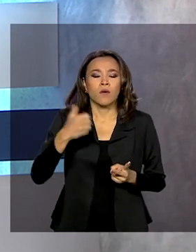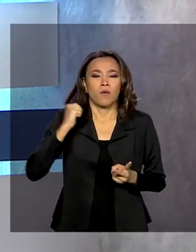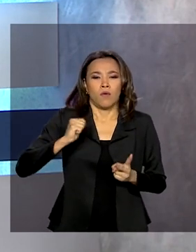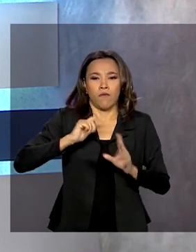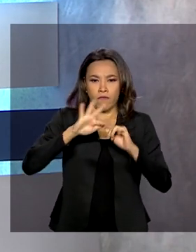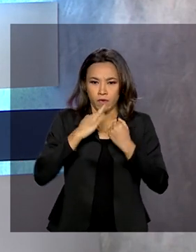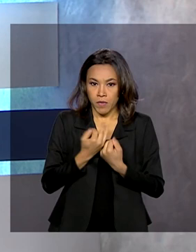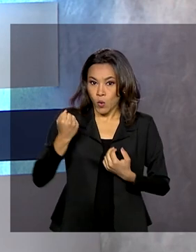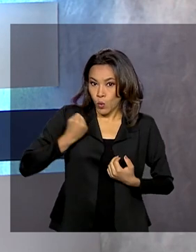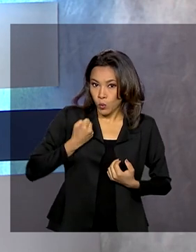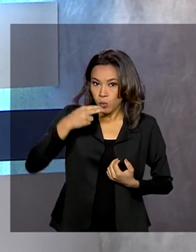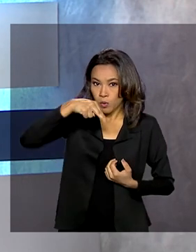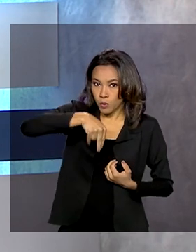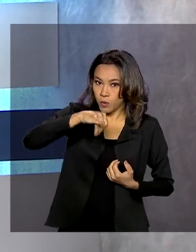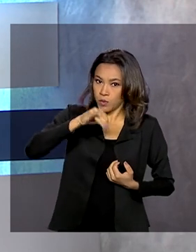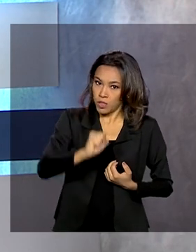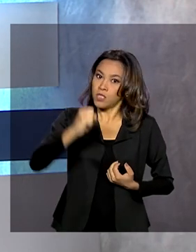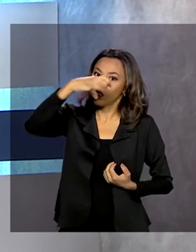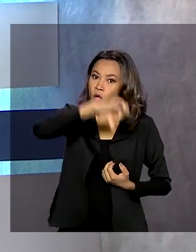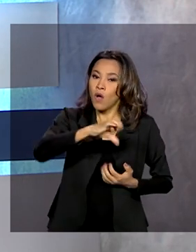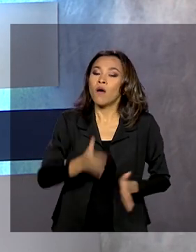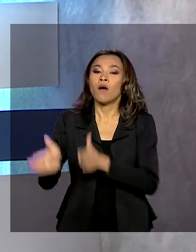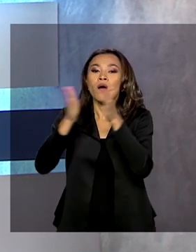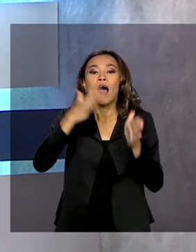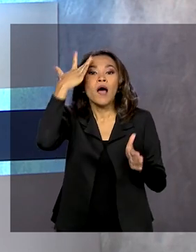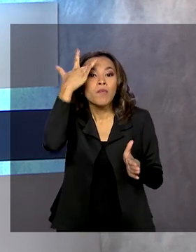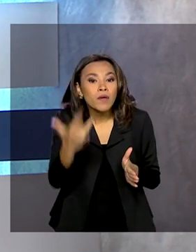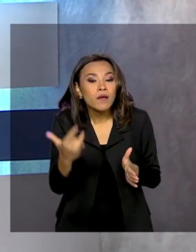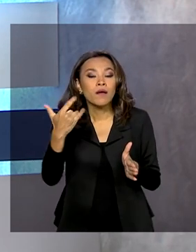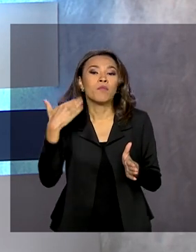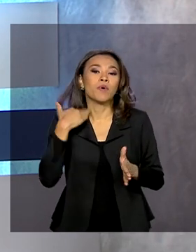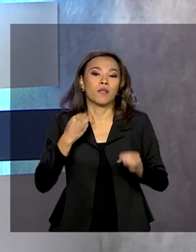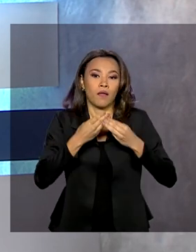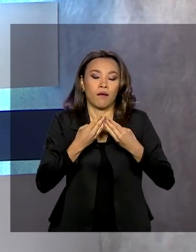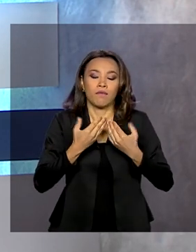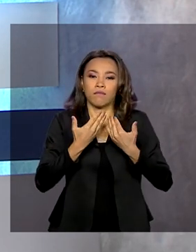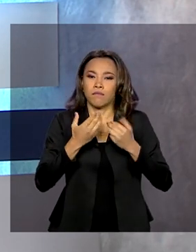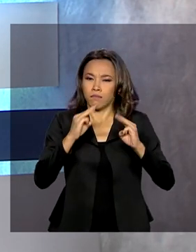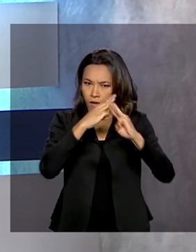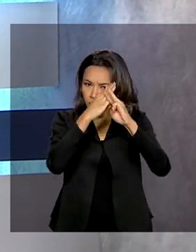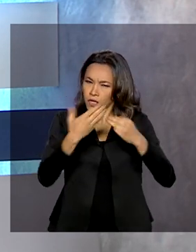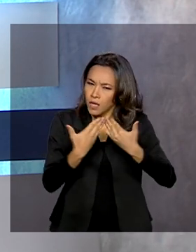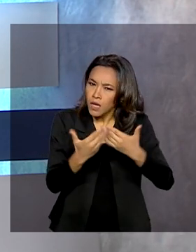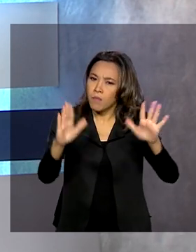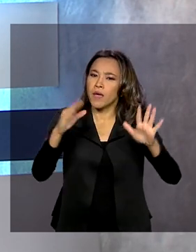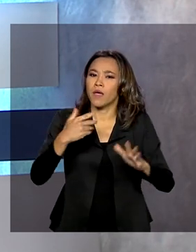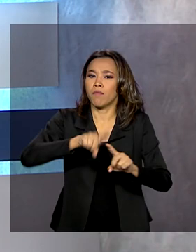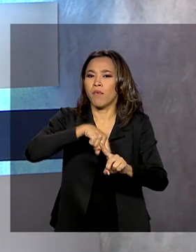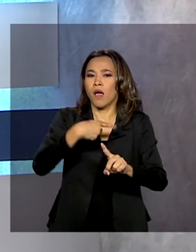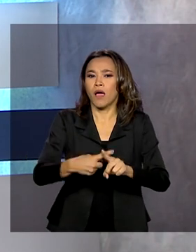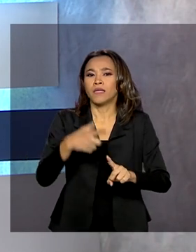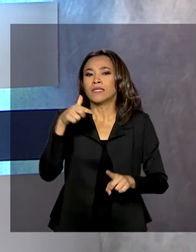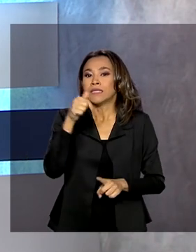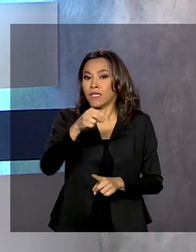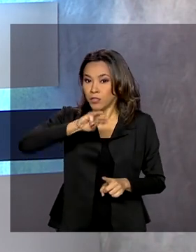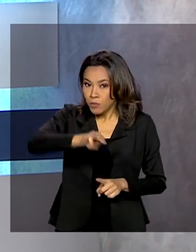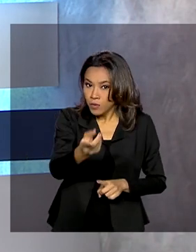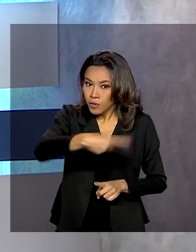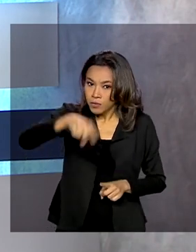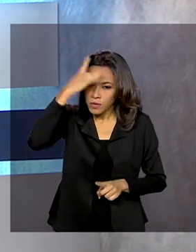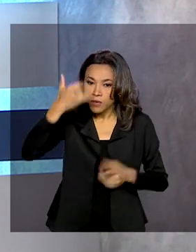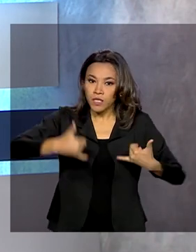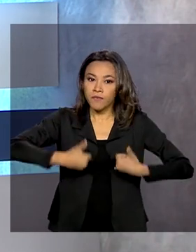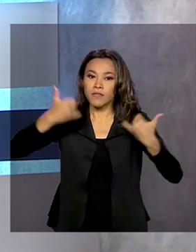9. E amanhã, sábado, a Caixa libera o saque em dinheiro para mais de 7 milhões de pessoas com aniversário em agosto e